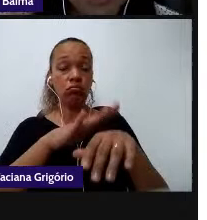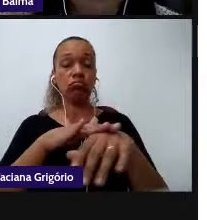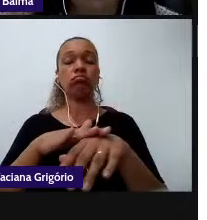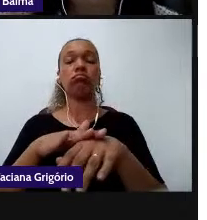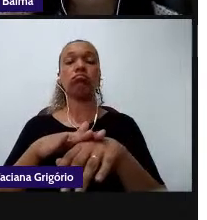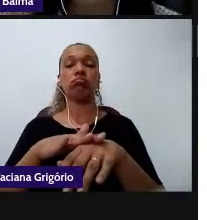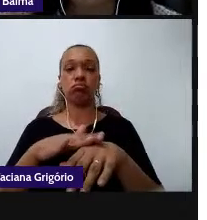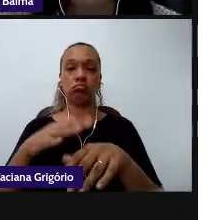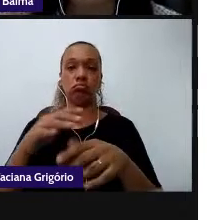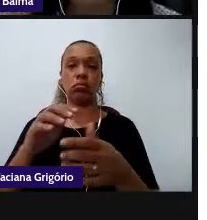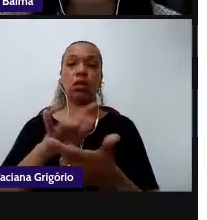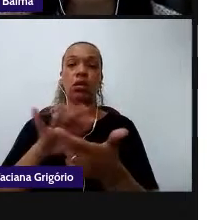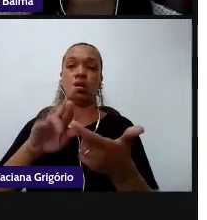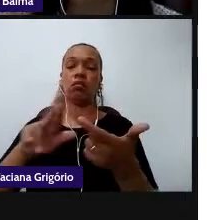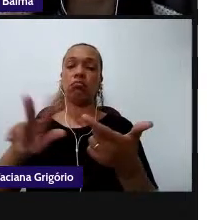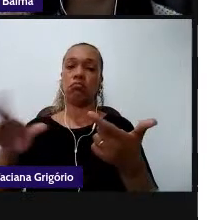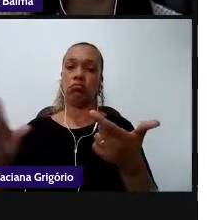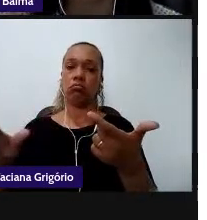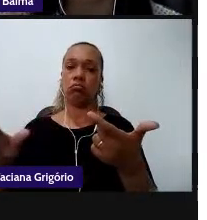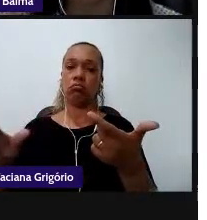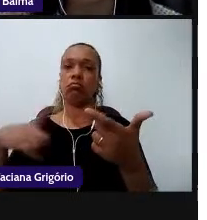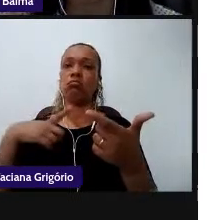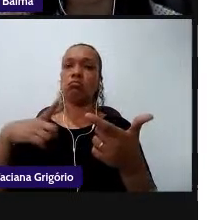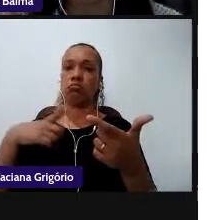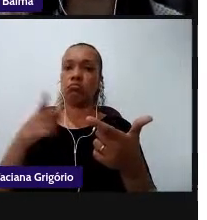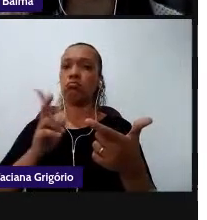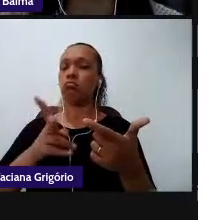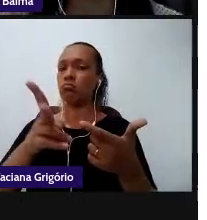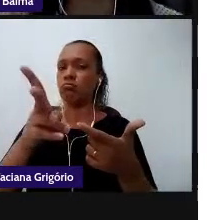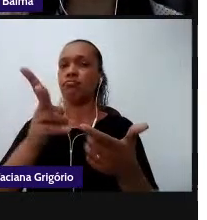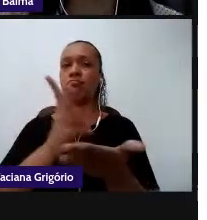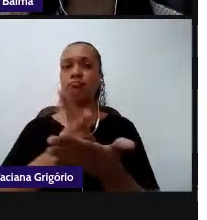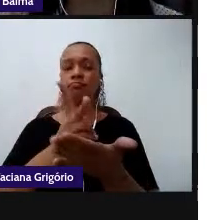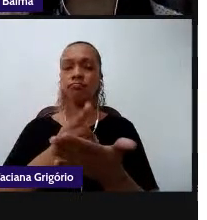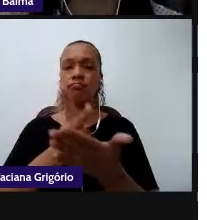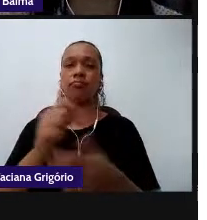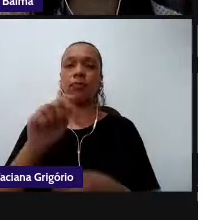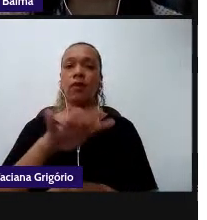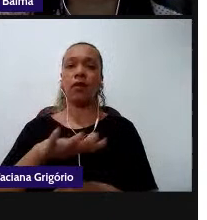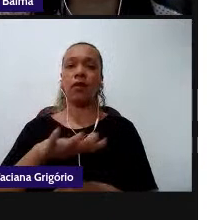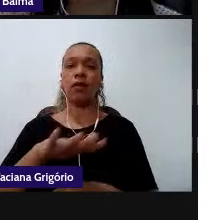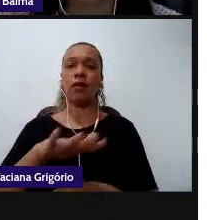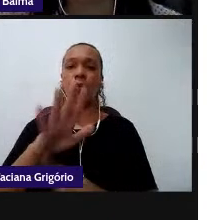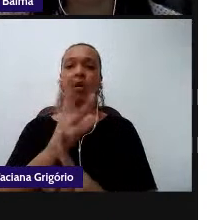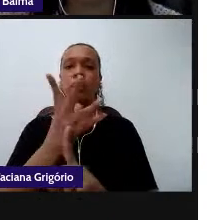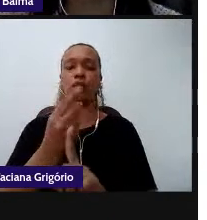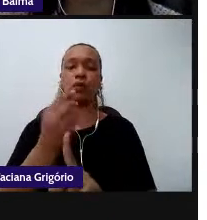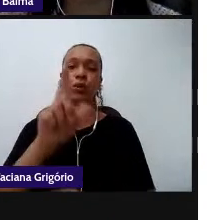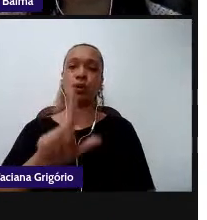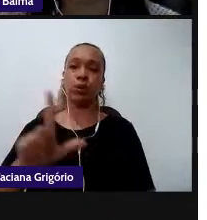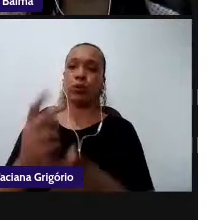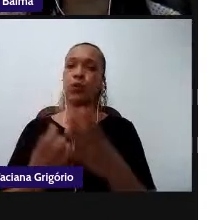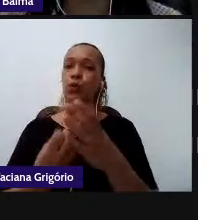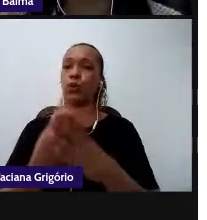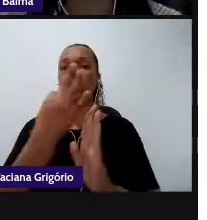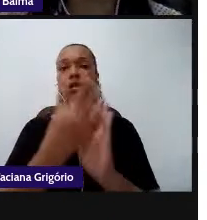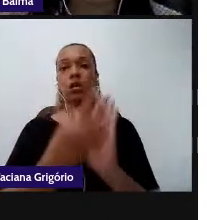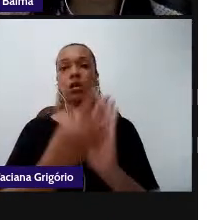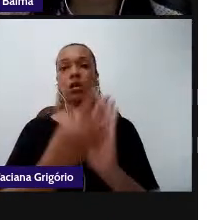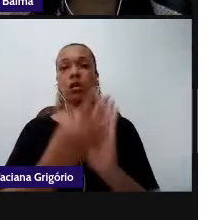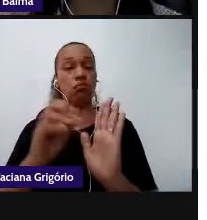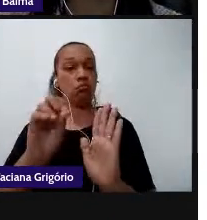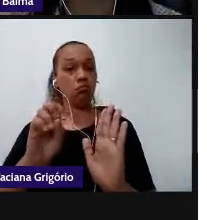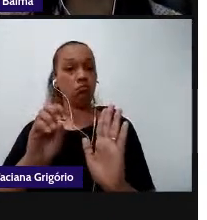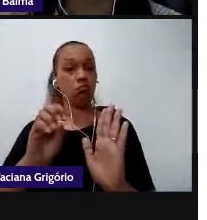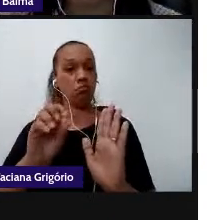autoria então dentro do campo artístico literário essa produção de textos orais para a habilidade 16 e essa